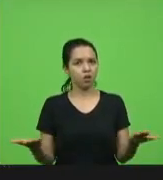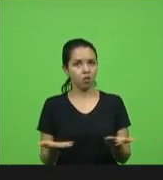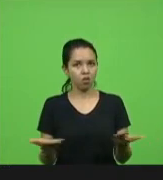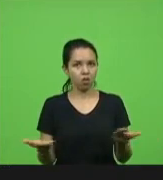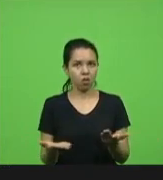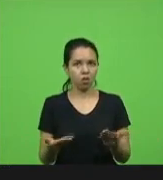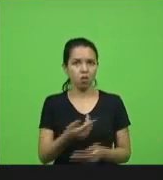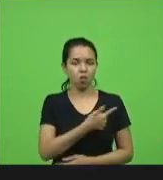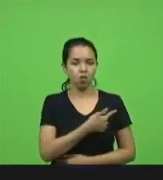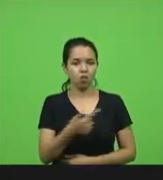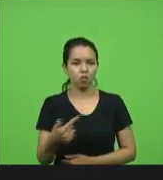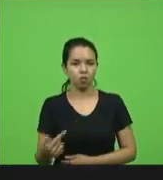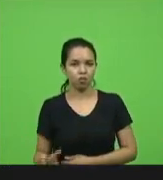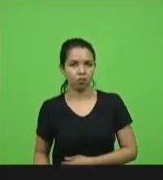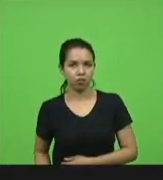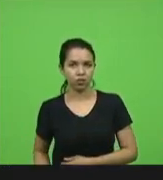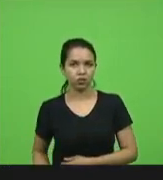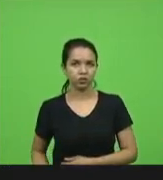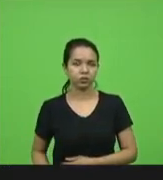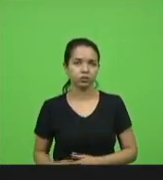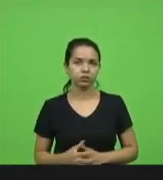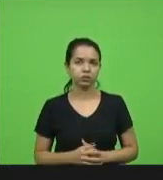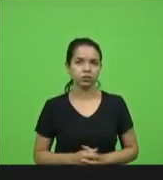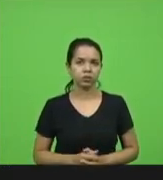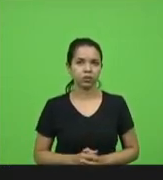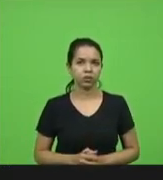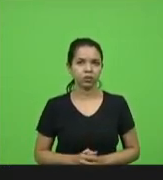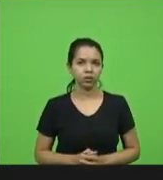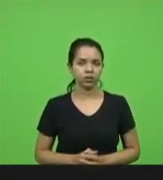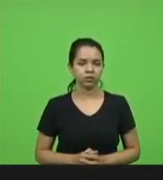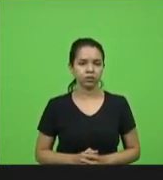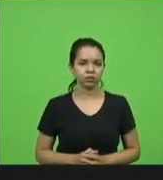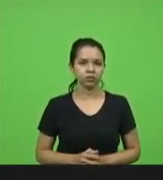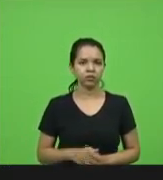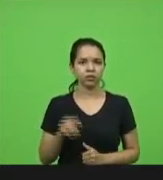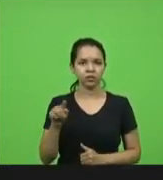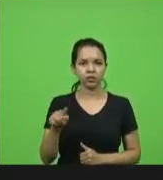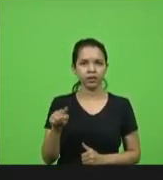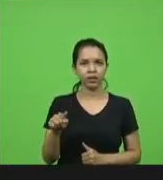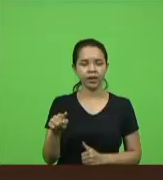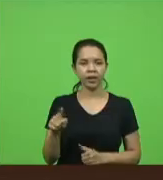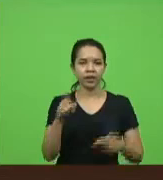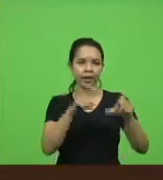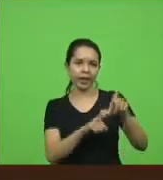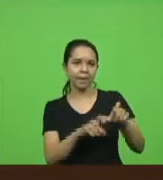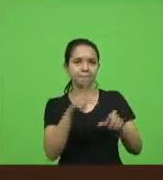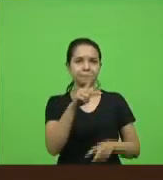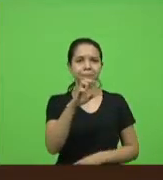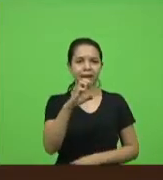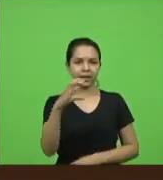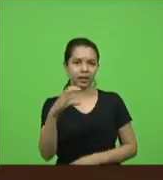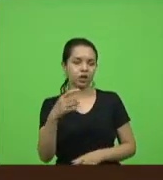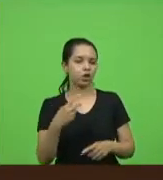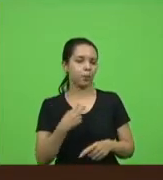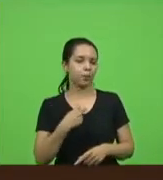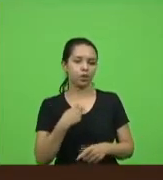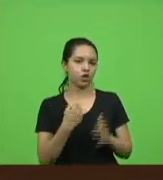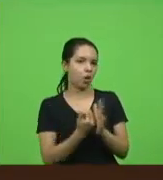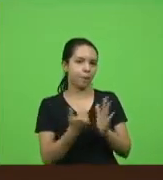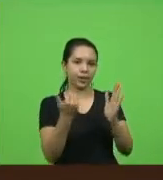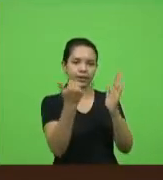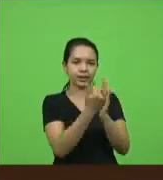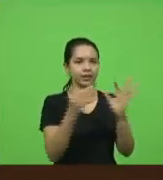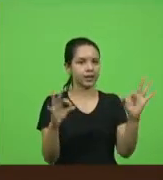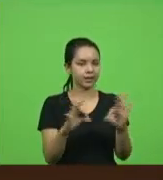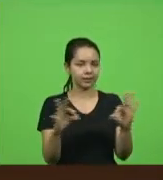governos se penduram na PEC que não pode aumentar nada só que